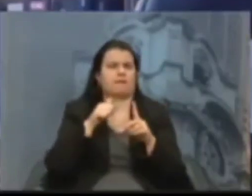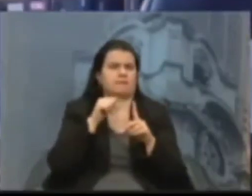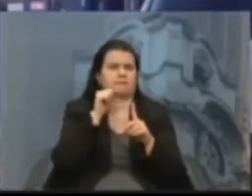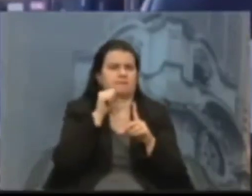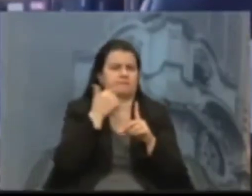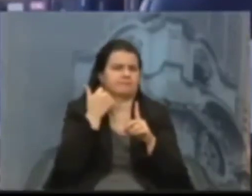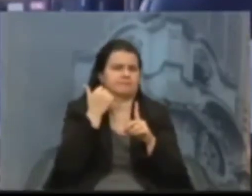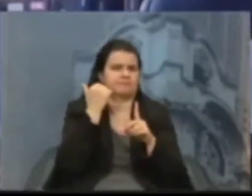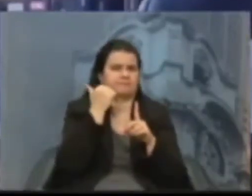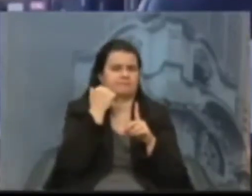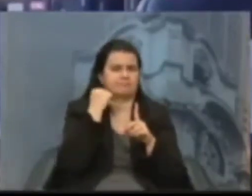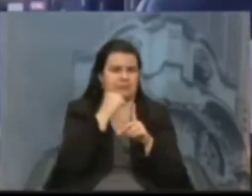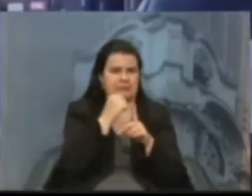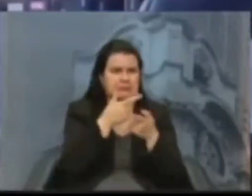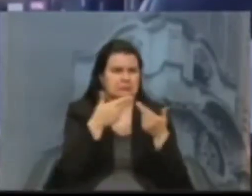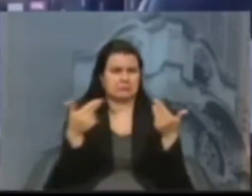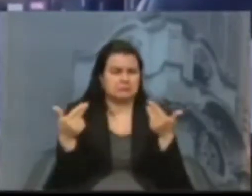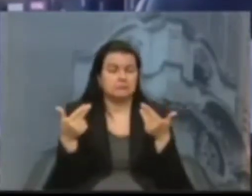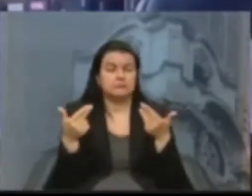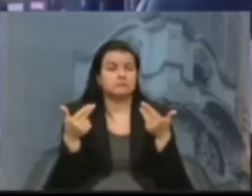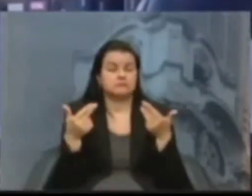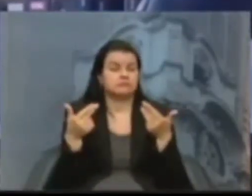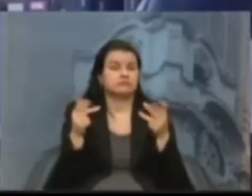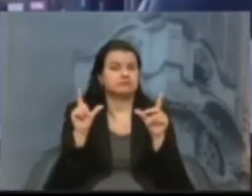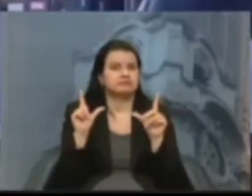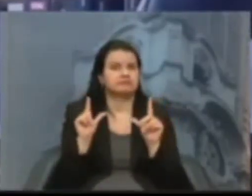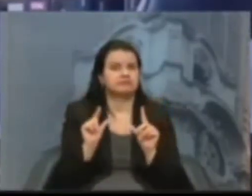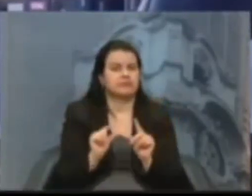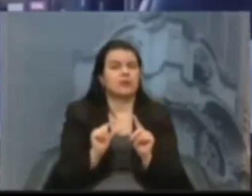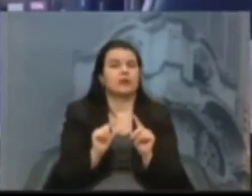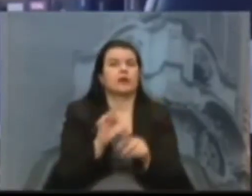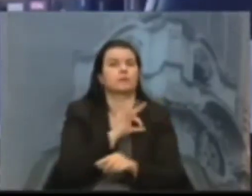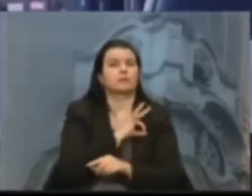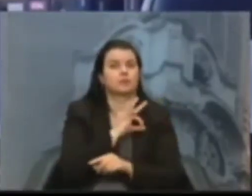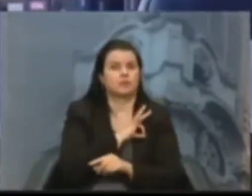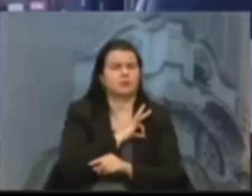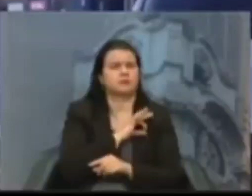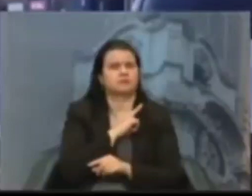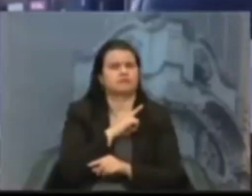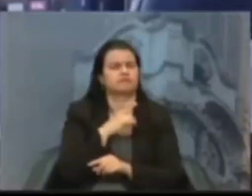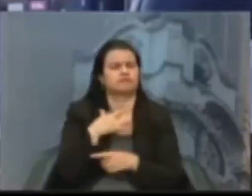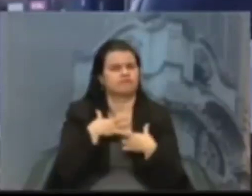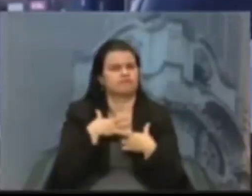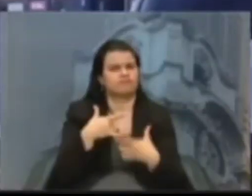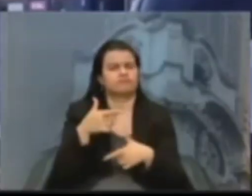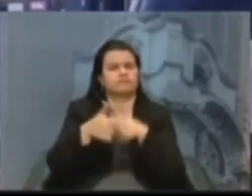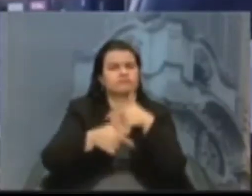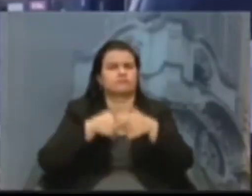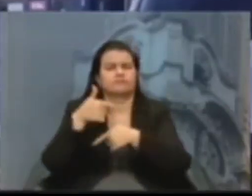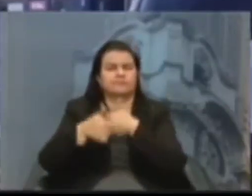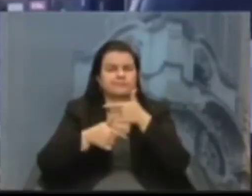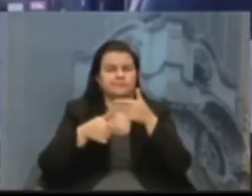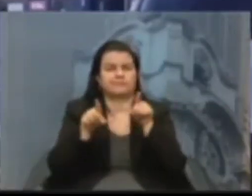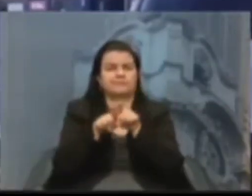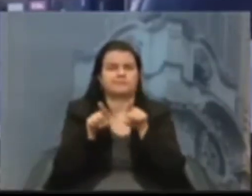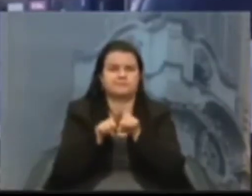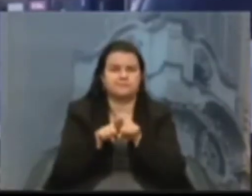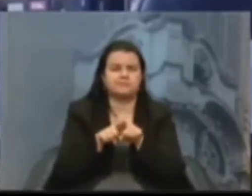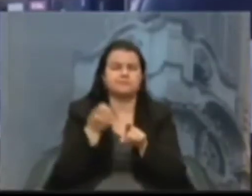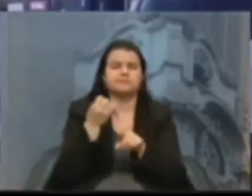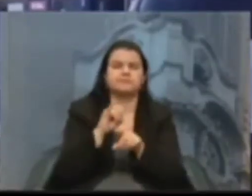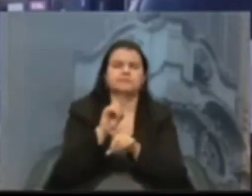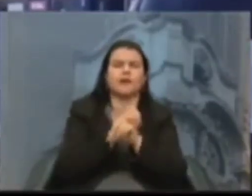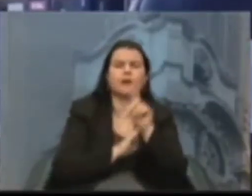a Polícia Civil, principalmente, atuando de forma incisiva e decisiva nas situações dos crimes de